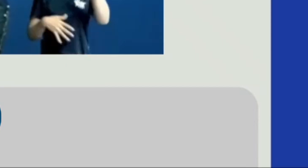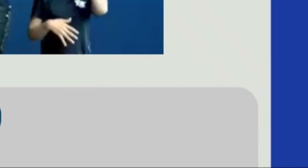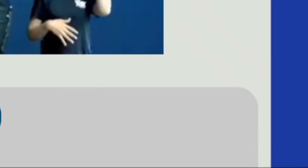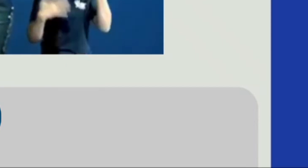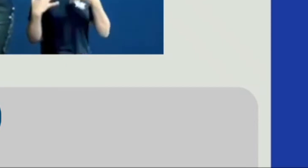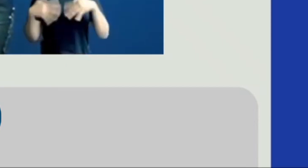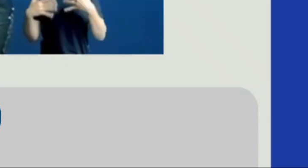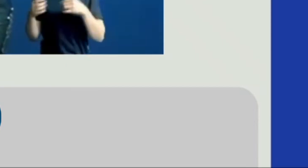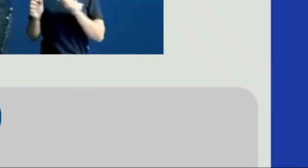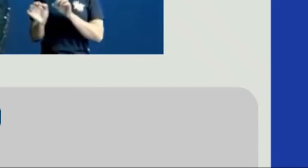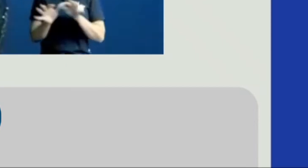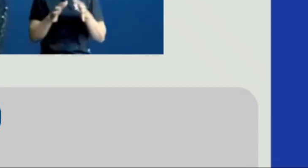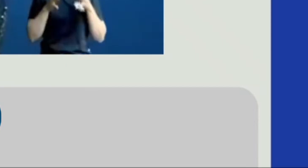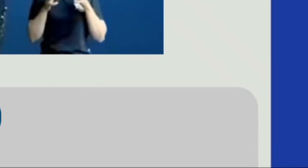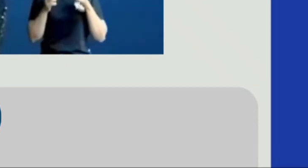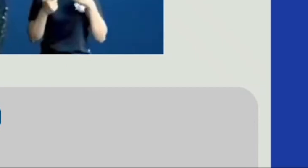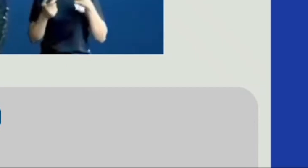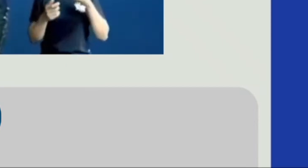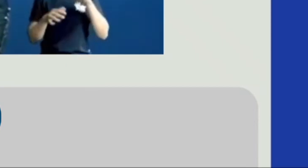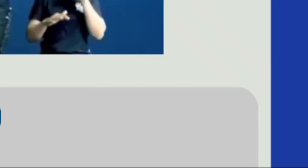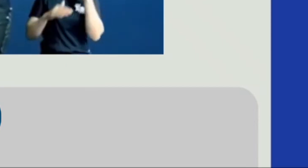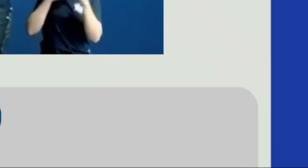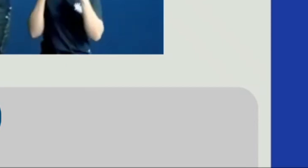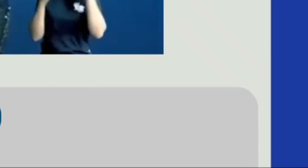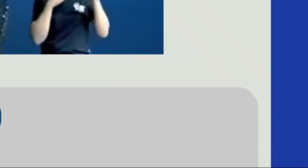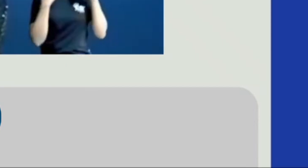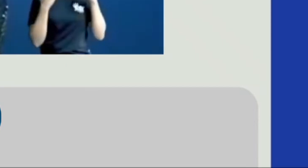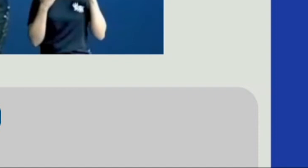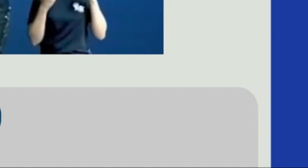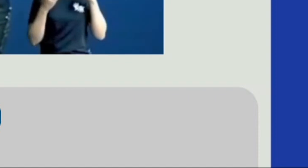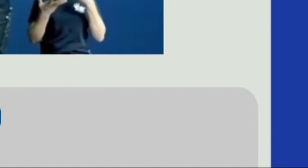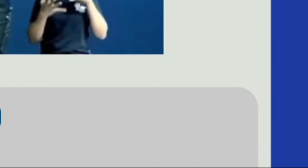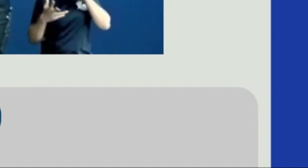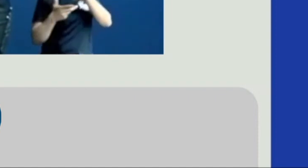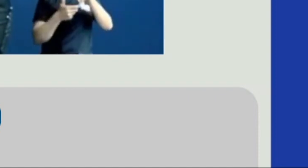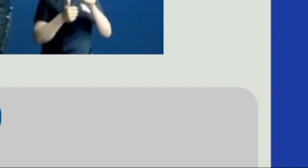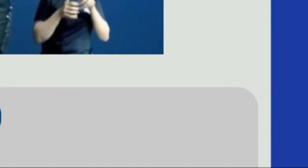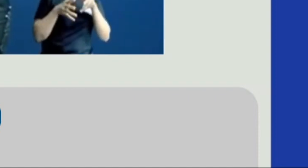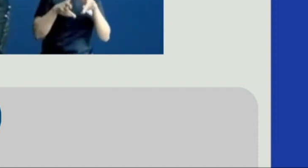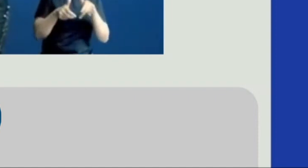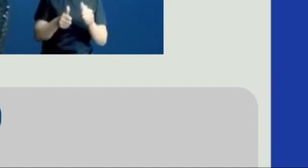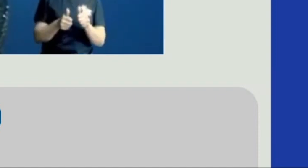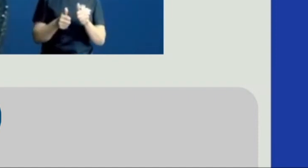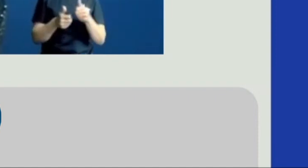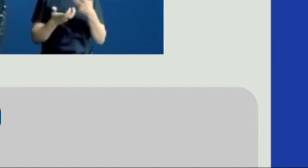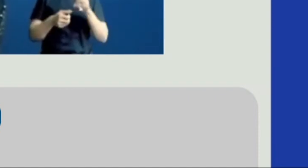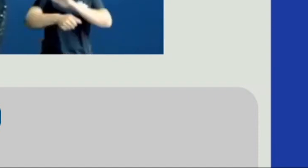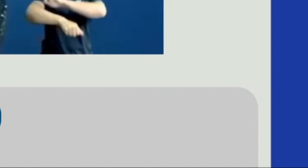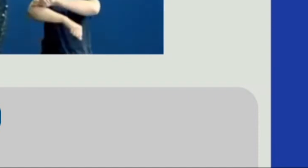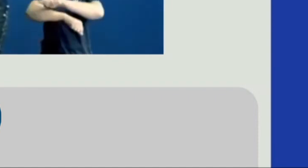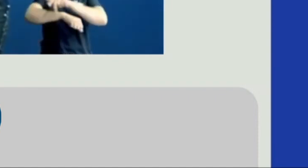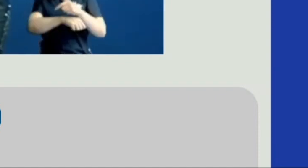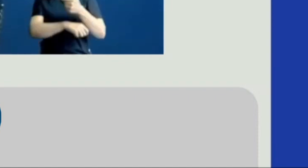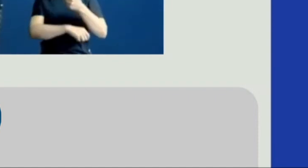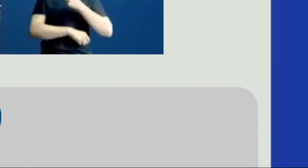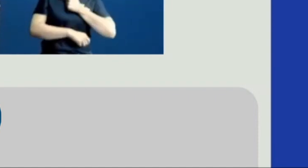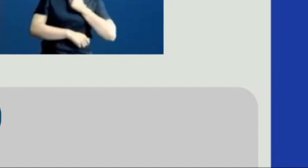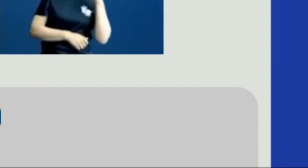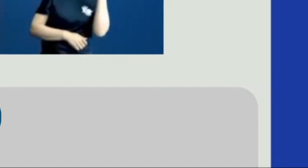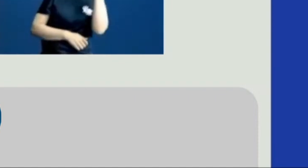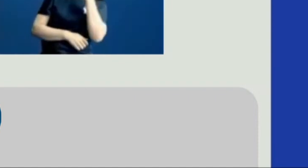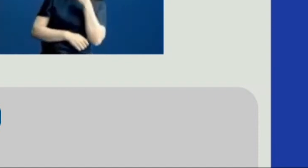Tem levado muita gente ao completo desespero e tirado muitas vidas atingindo o mundo inteiro.